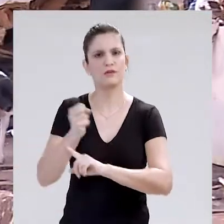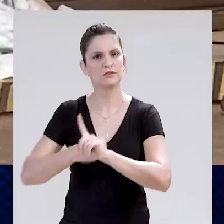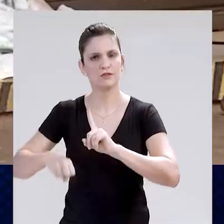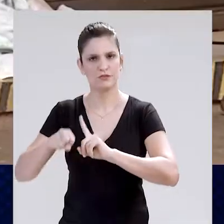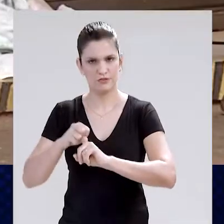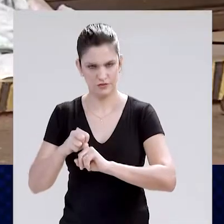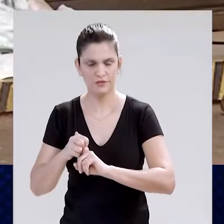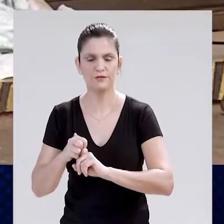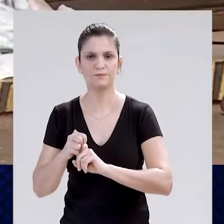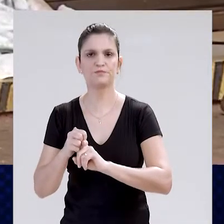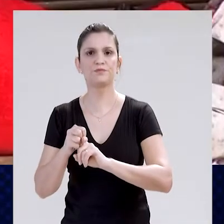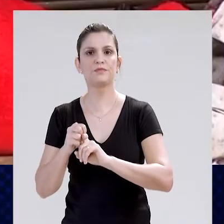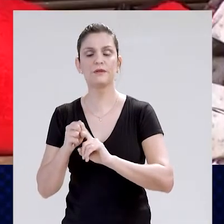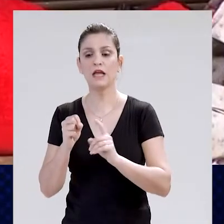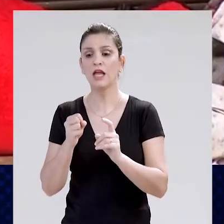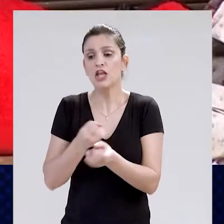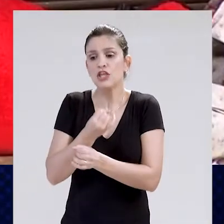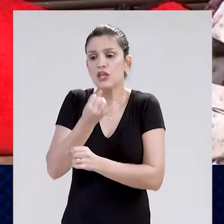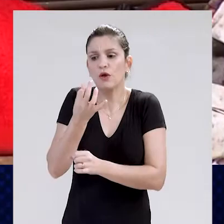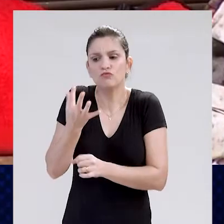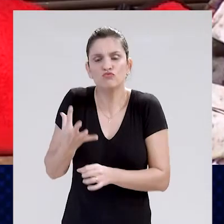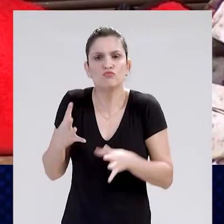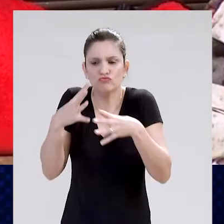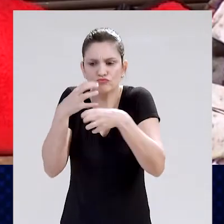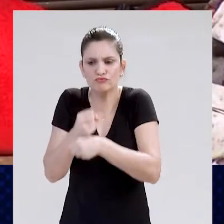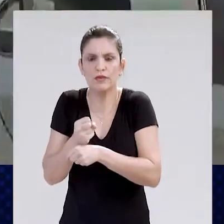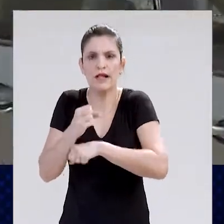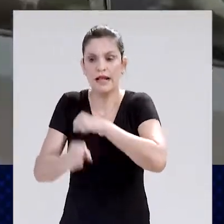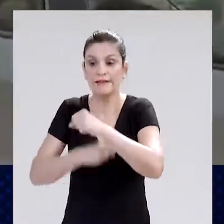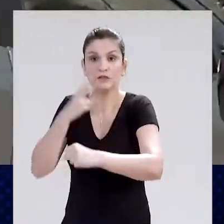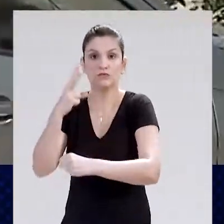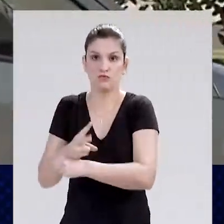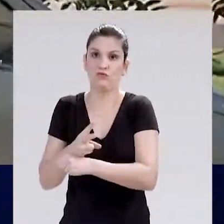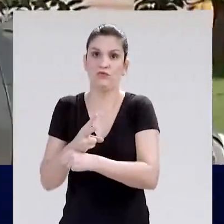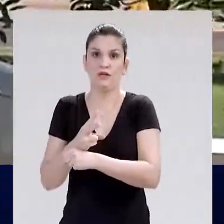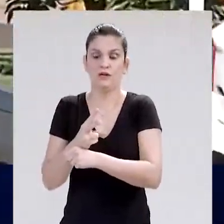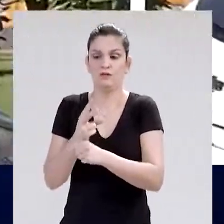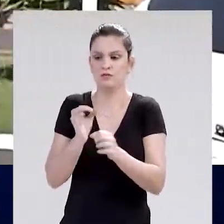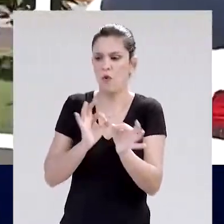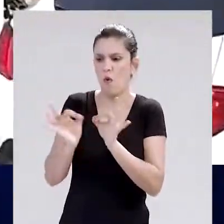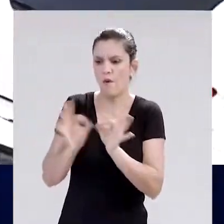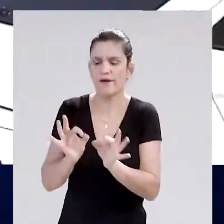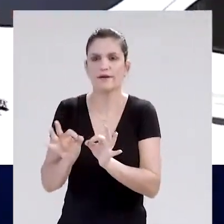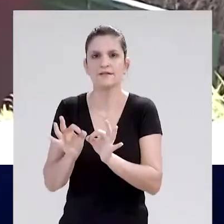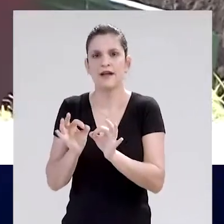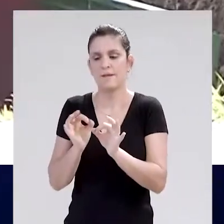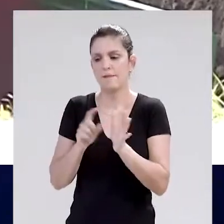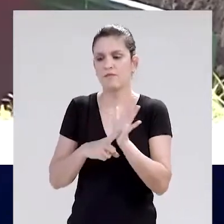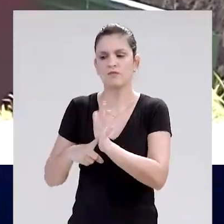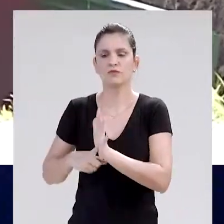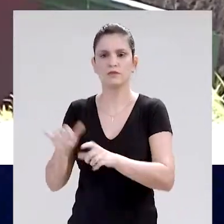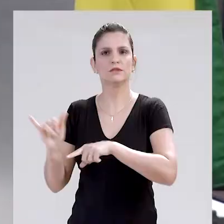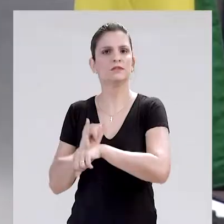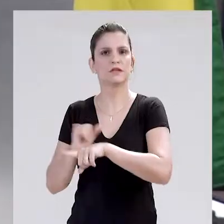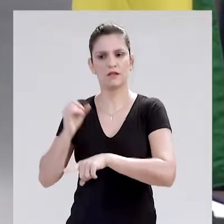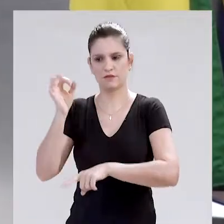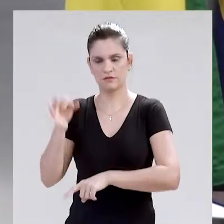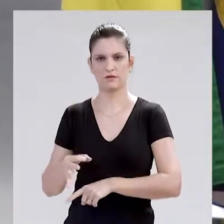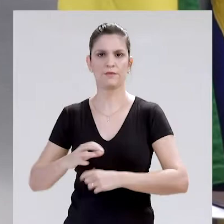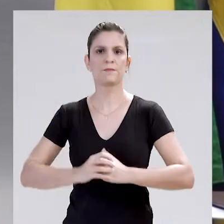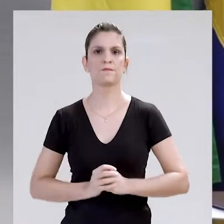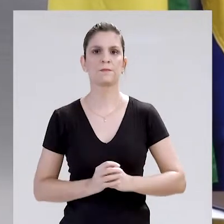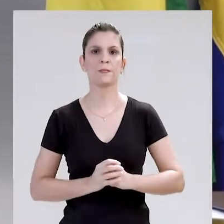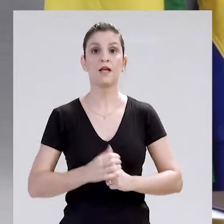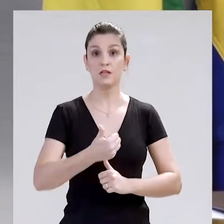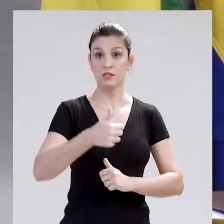sociais e assistenciais e contagem dos moradores de rua a cada dois anos para definir ações. Ainda